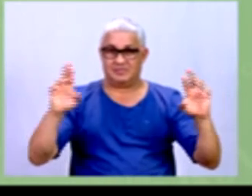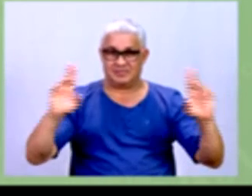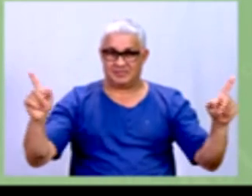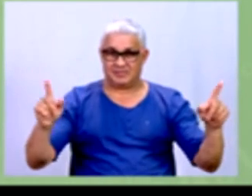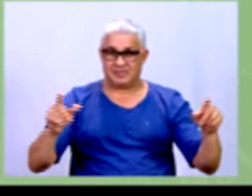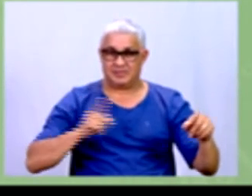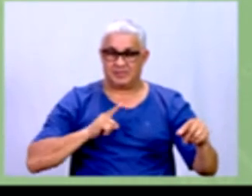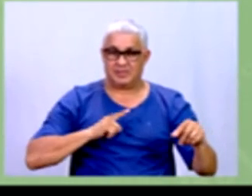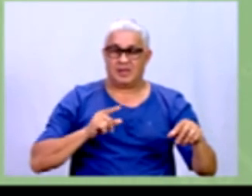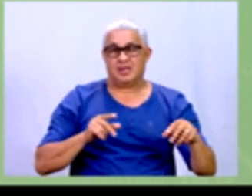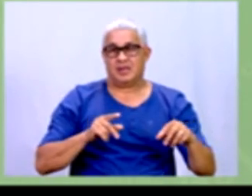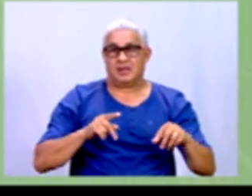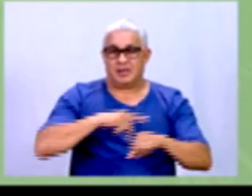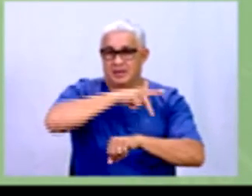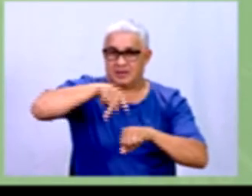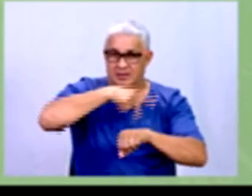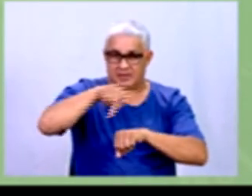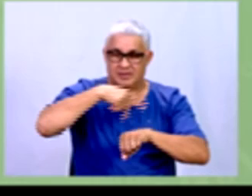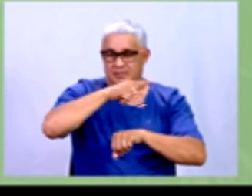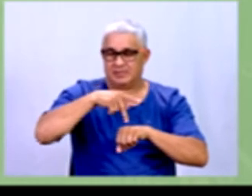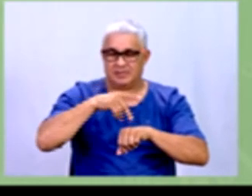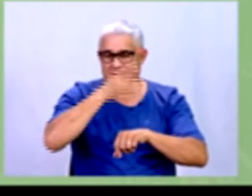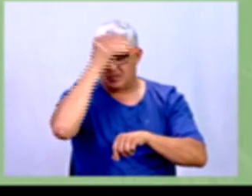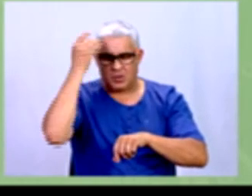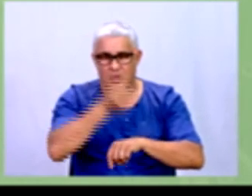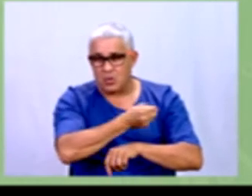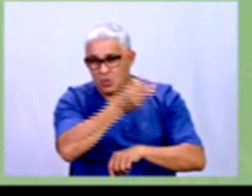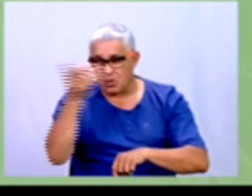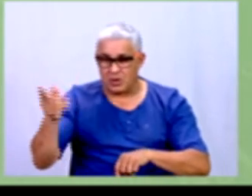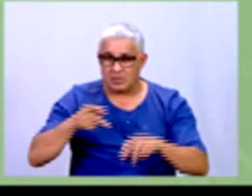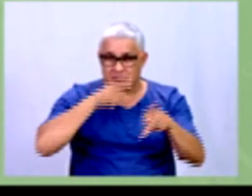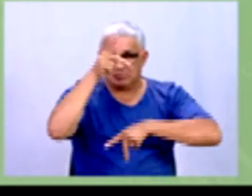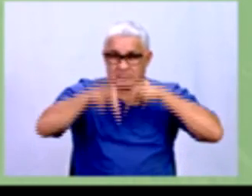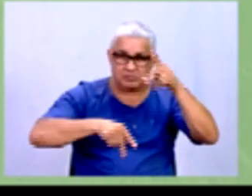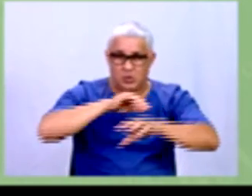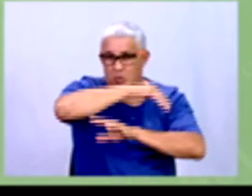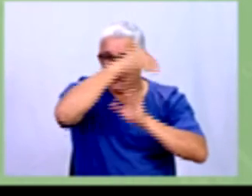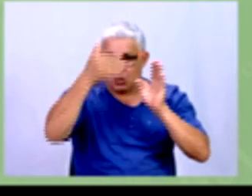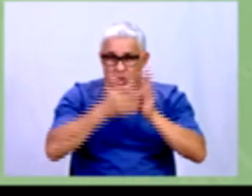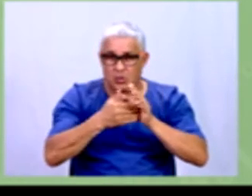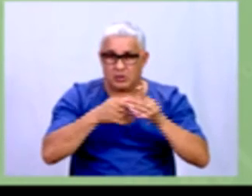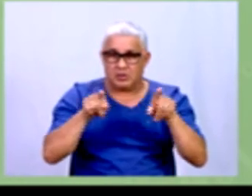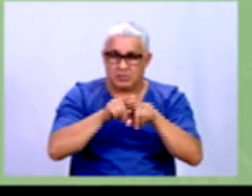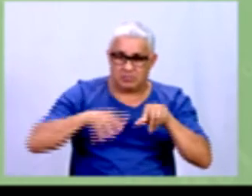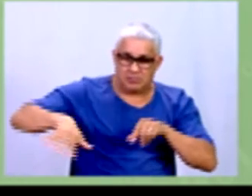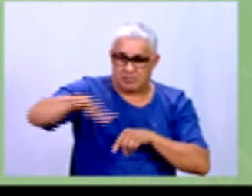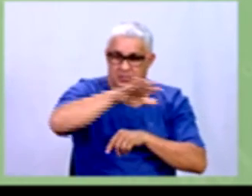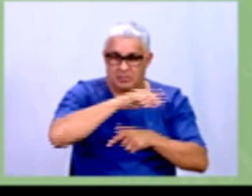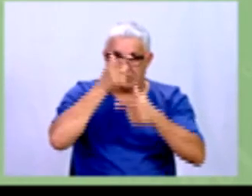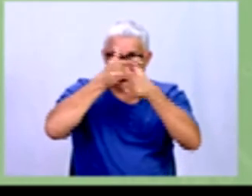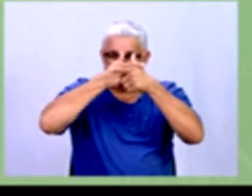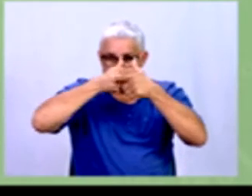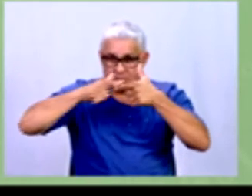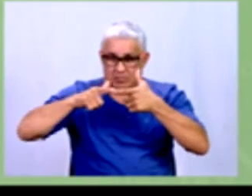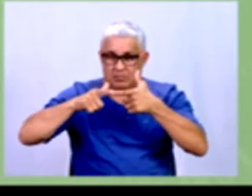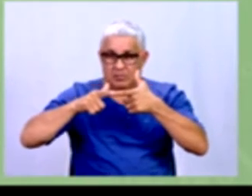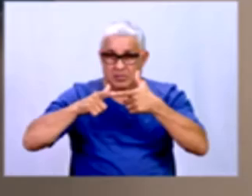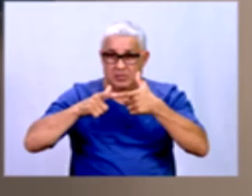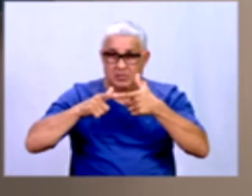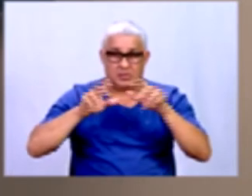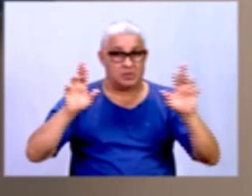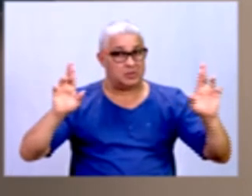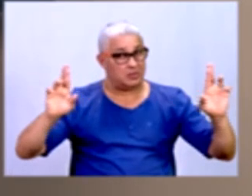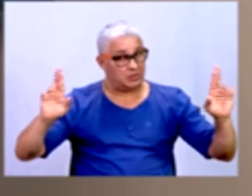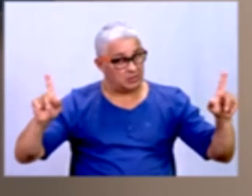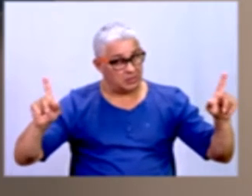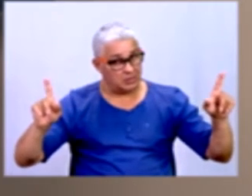divide pelo tamanho, pela... Pela área, né? Isso, pela área. Então, são grandezas diferentes.